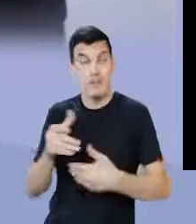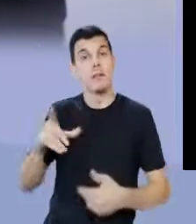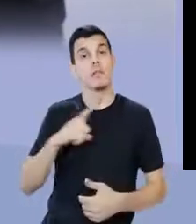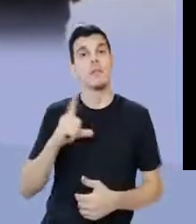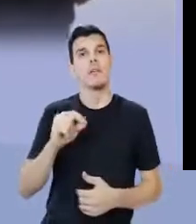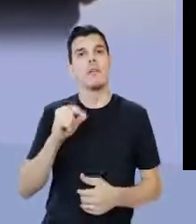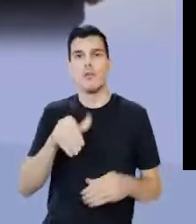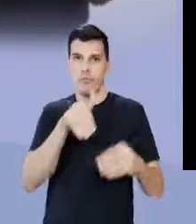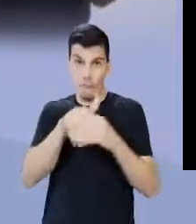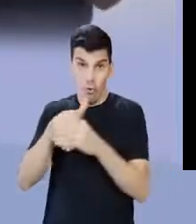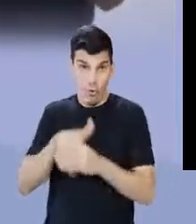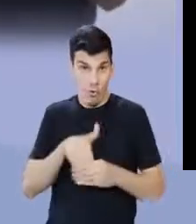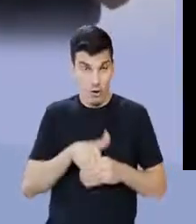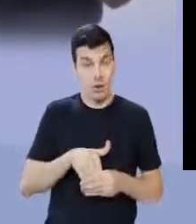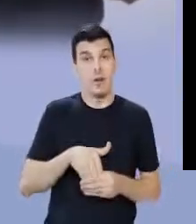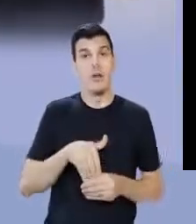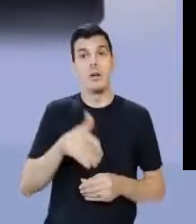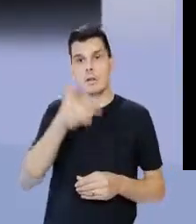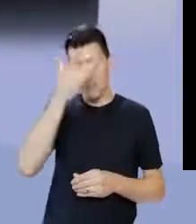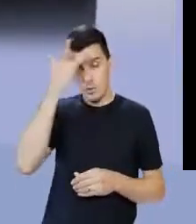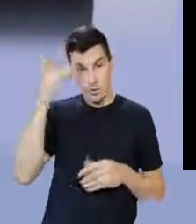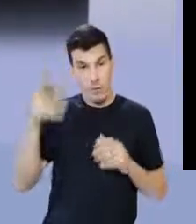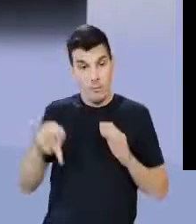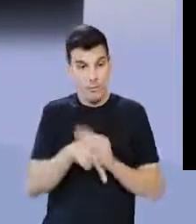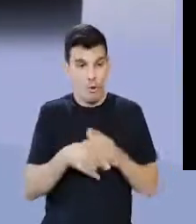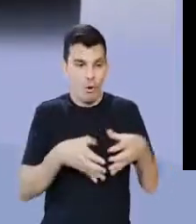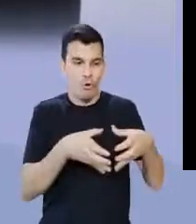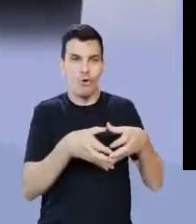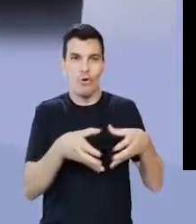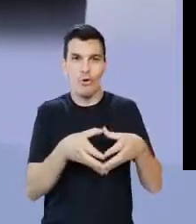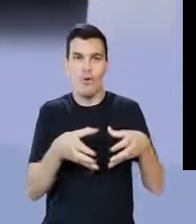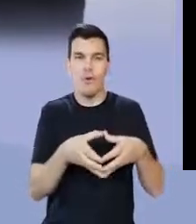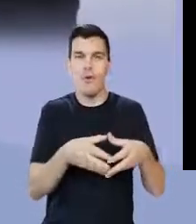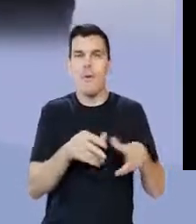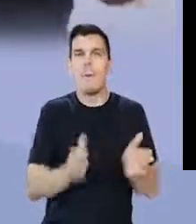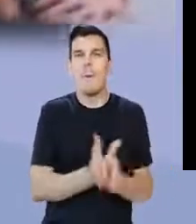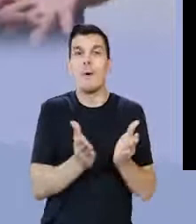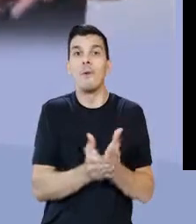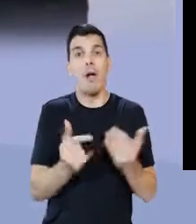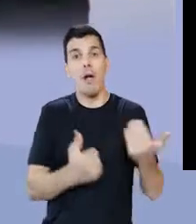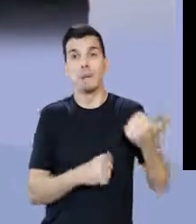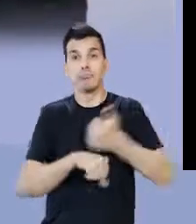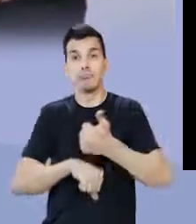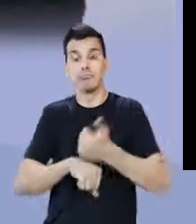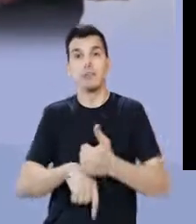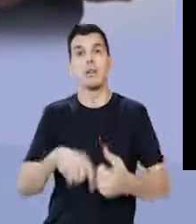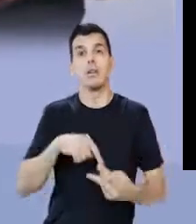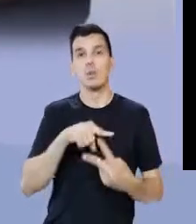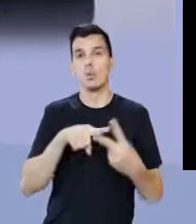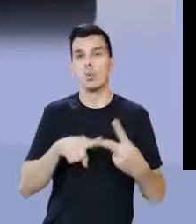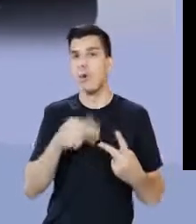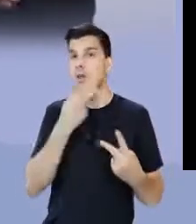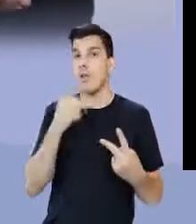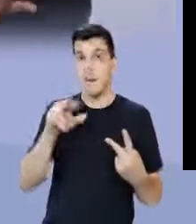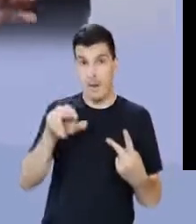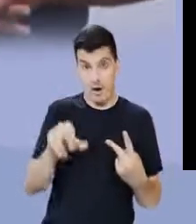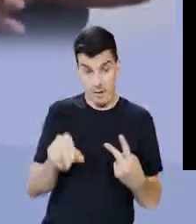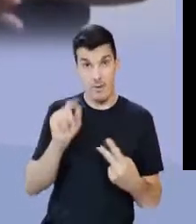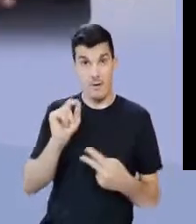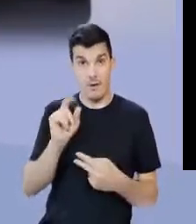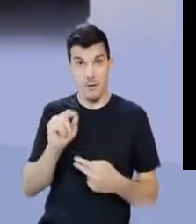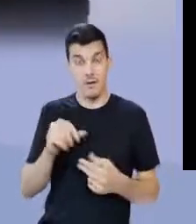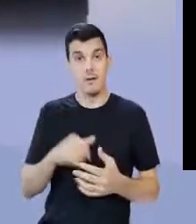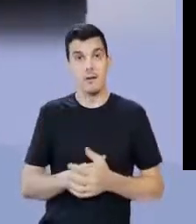processo nós vamos ter até a eleição de pessoas dos próprios ebeus. Nós vamos ter dois irmãos